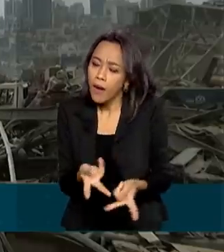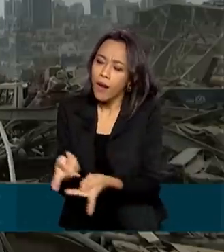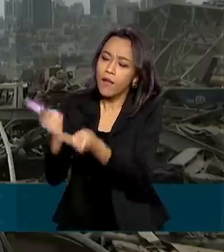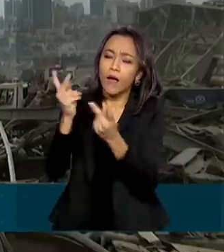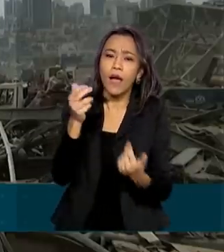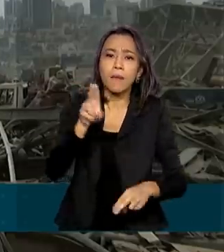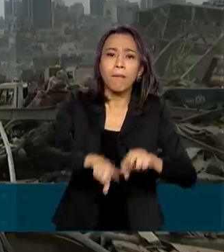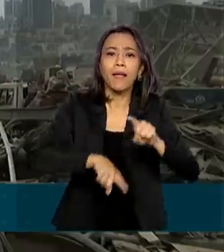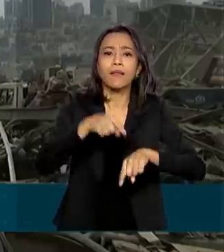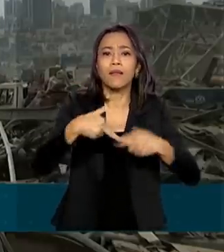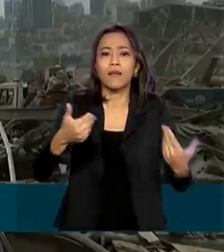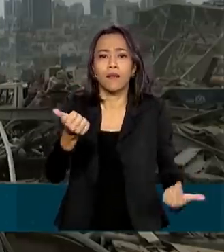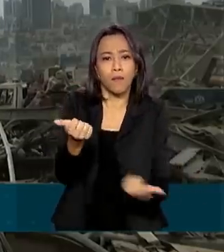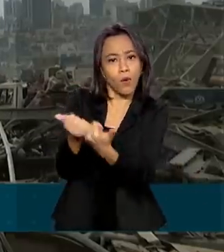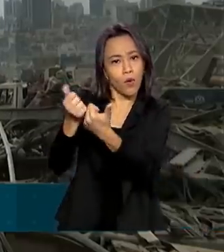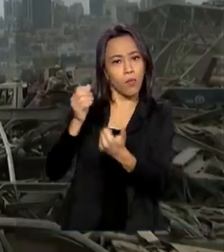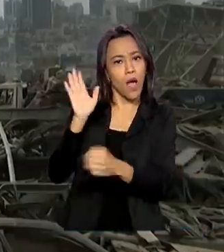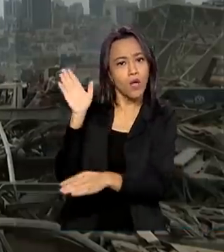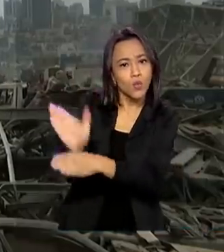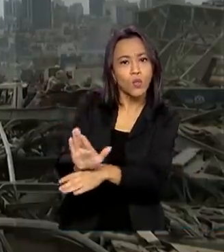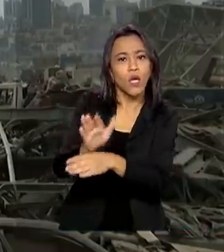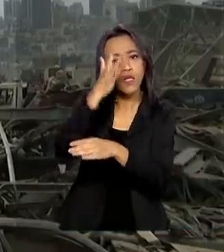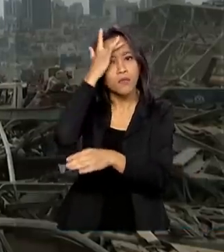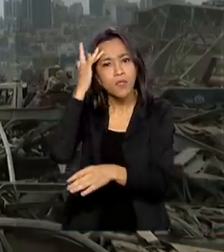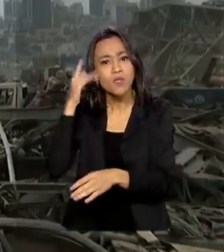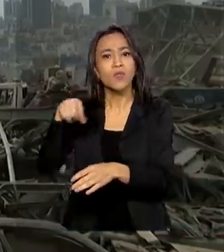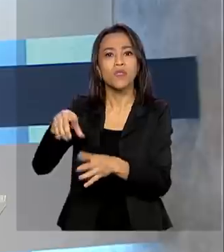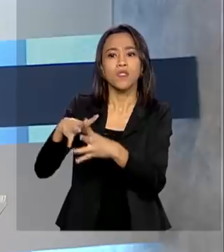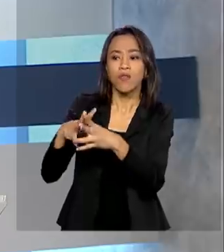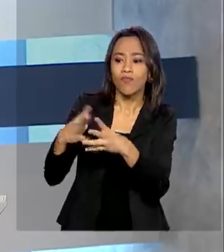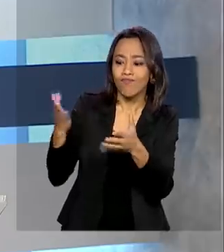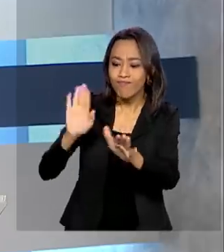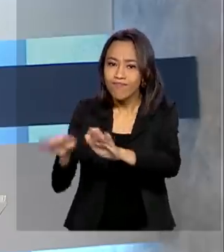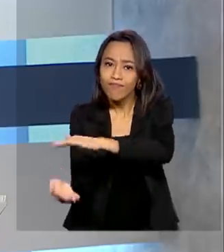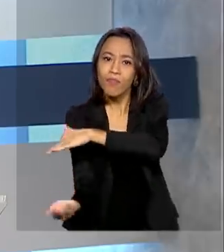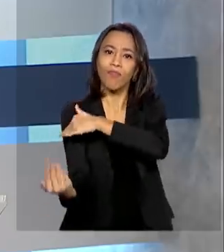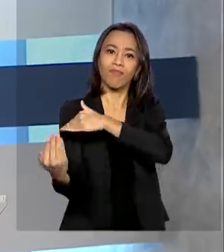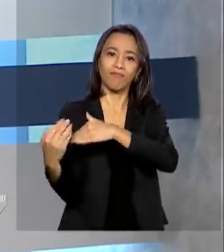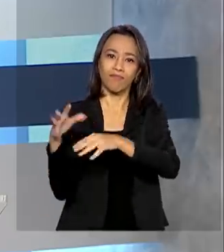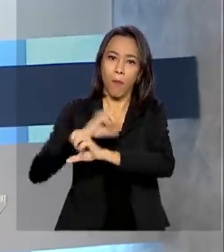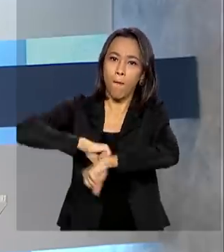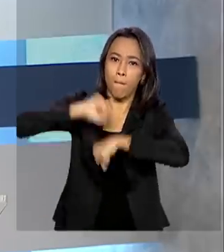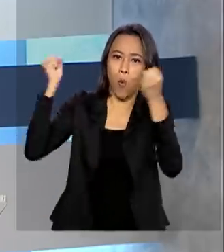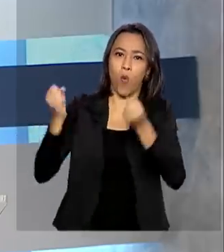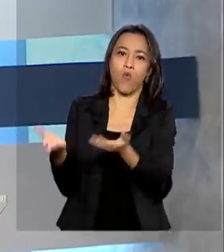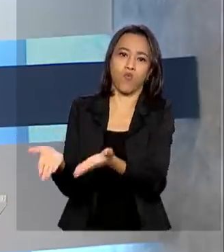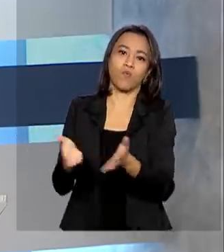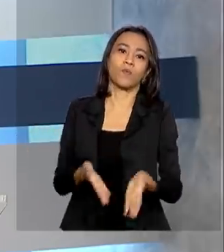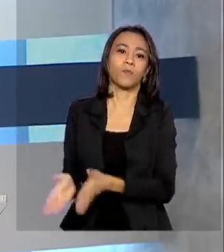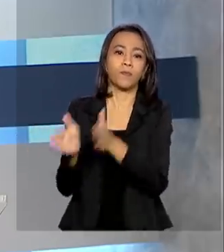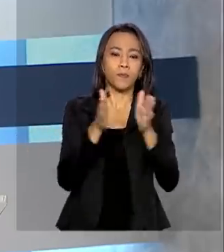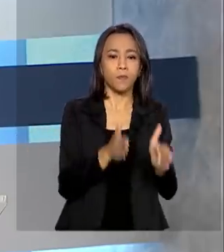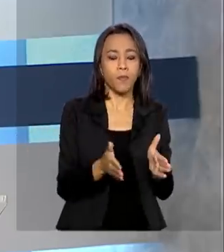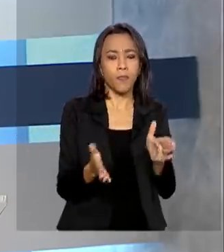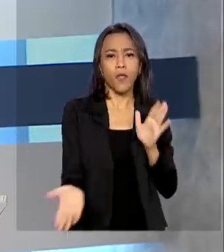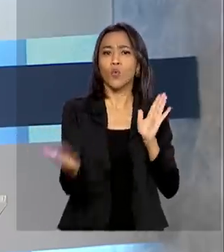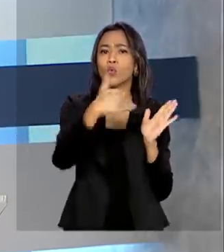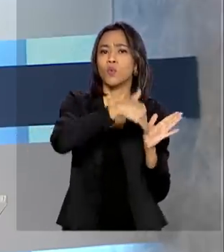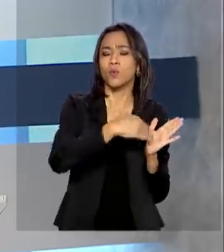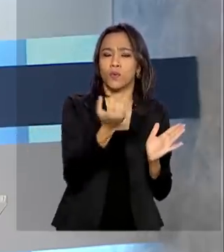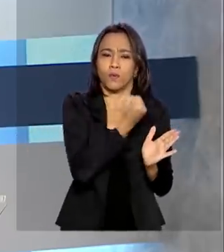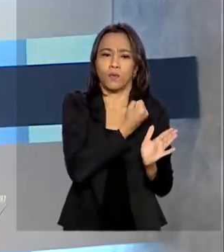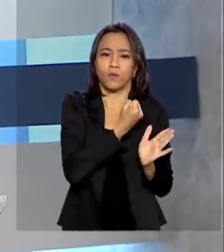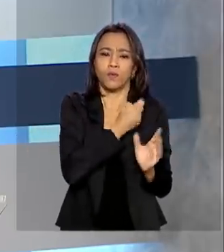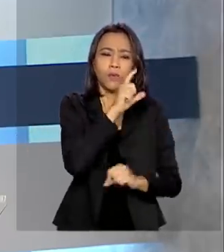ajudar nas buscas aos soterrados na explosão. A gente traz agora os últimos números do Ministério da